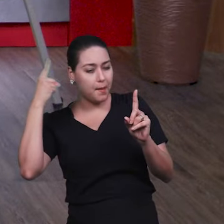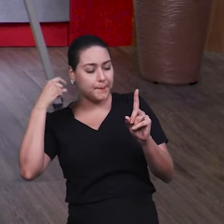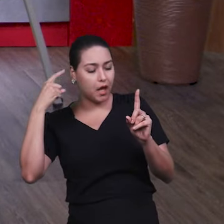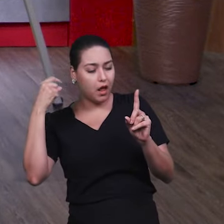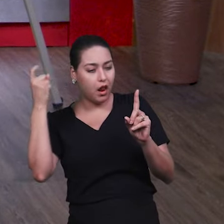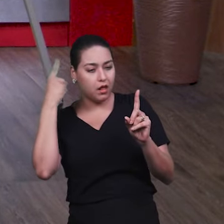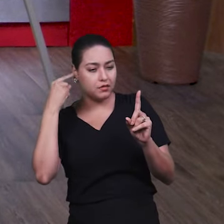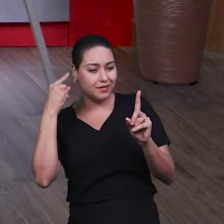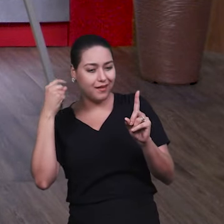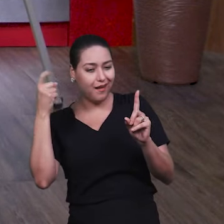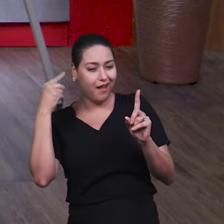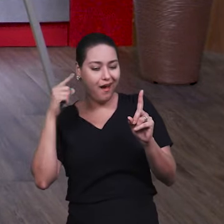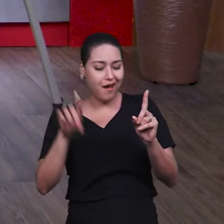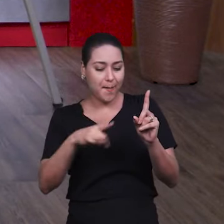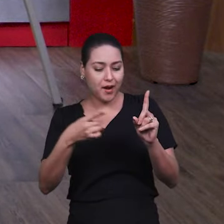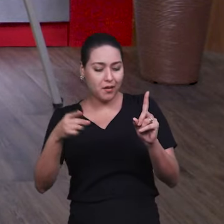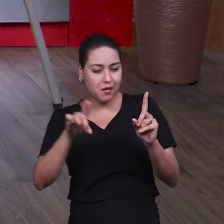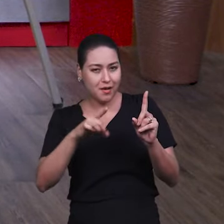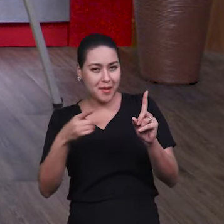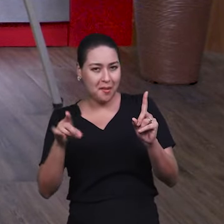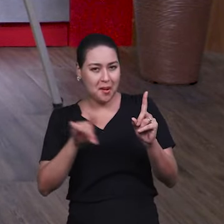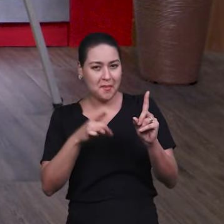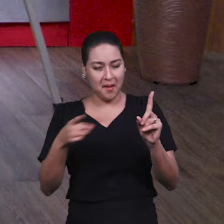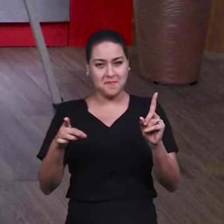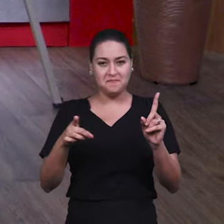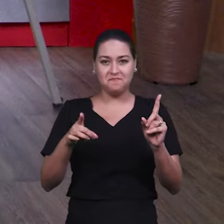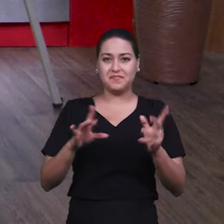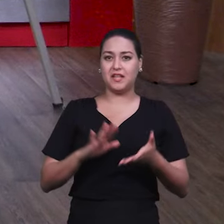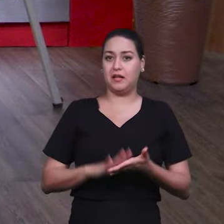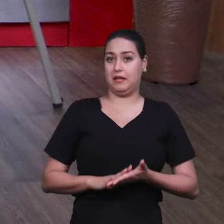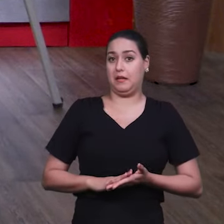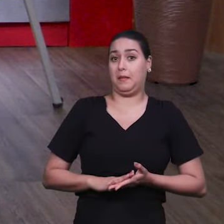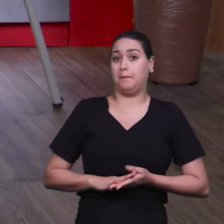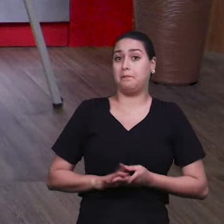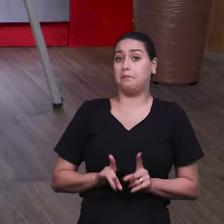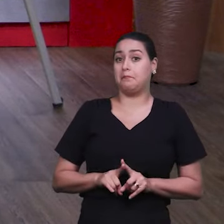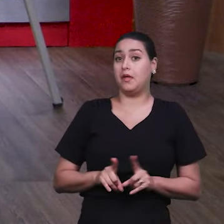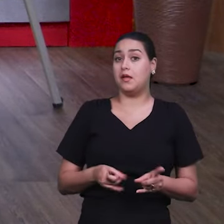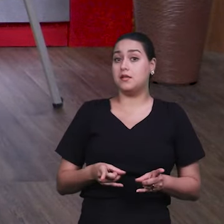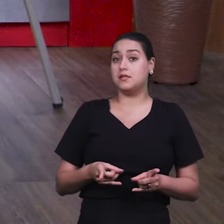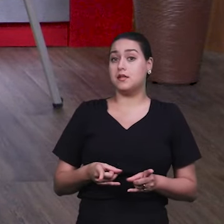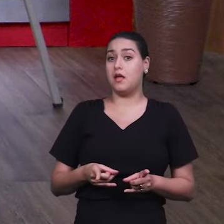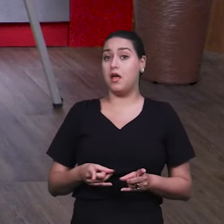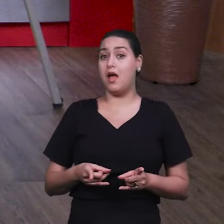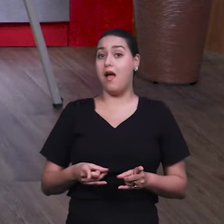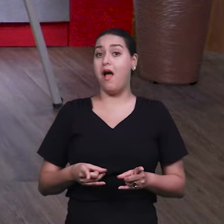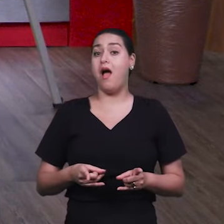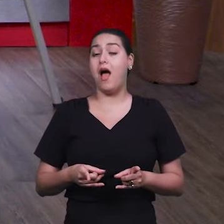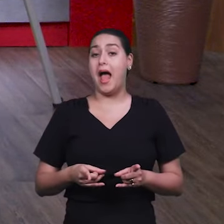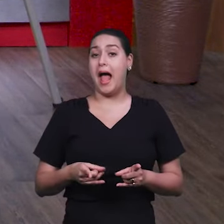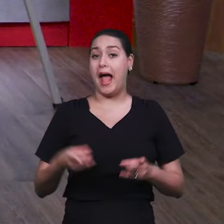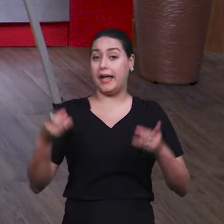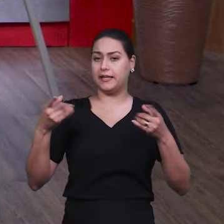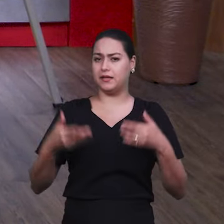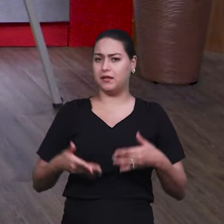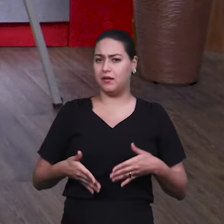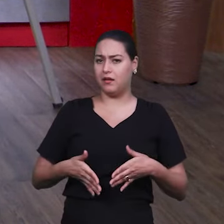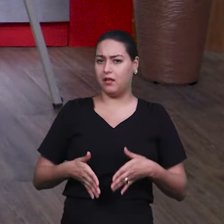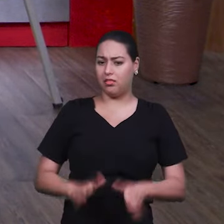Então, assim, dificilmente uma criança, ela nasce sem ter esse contato com a música.